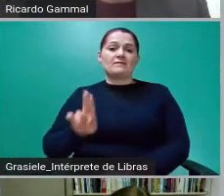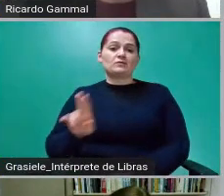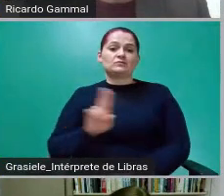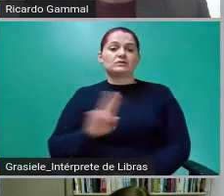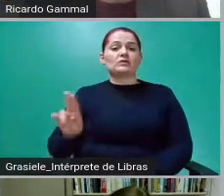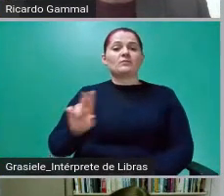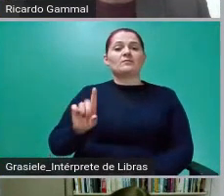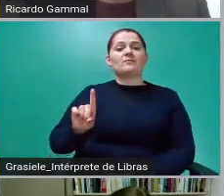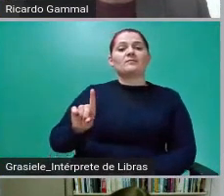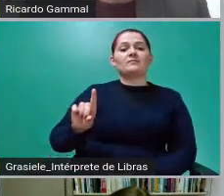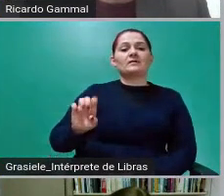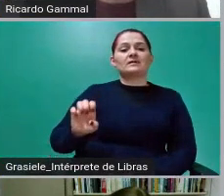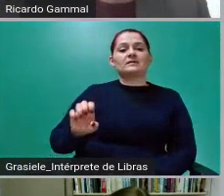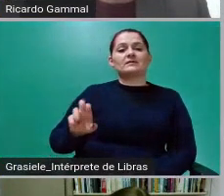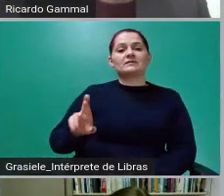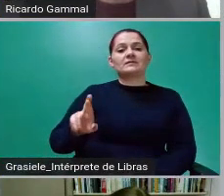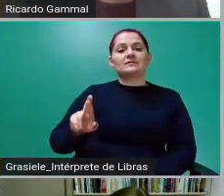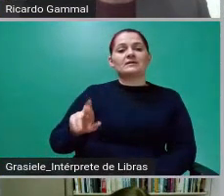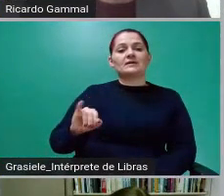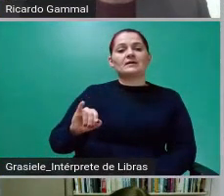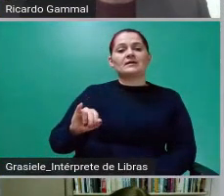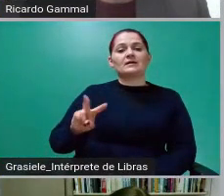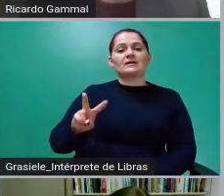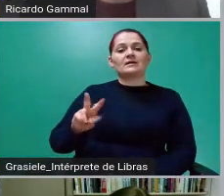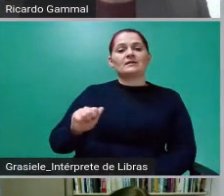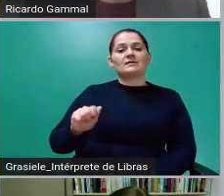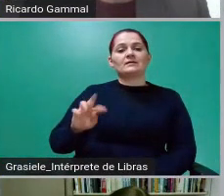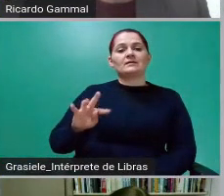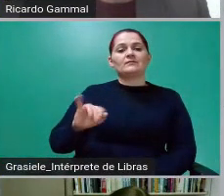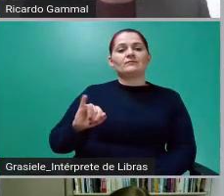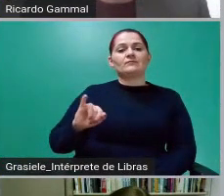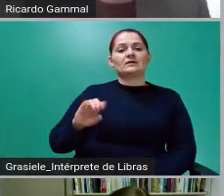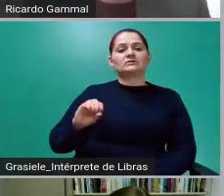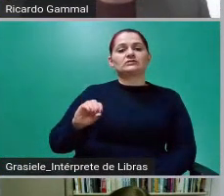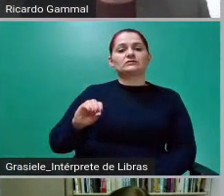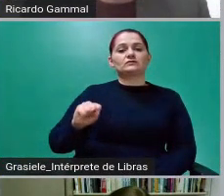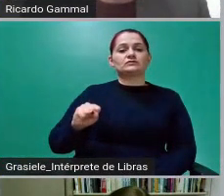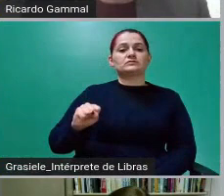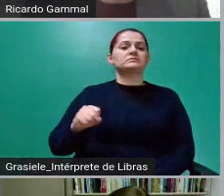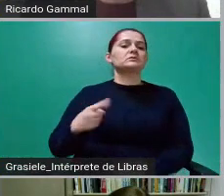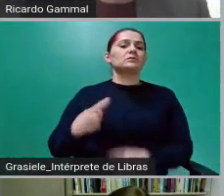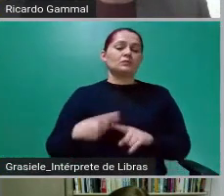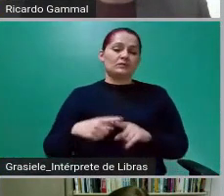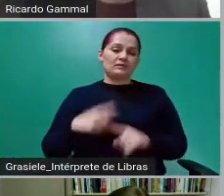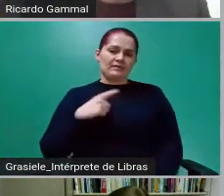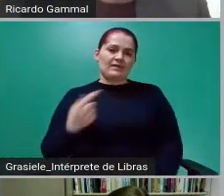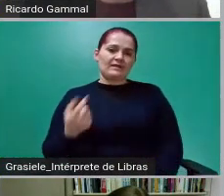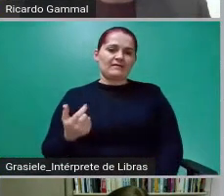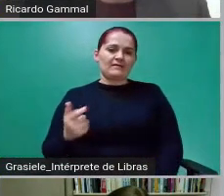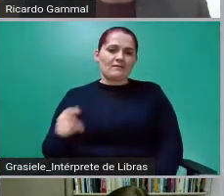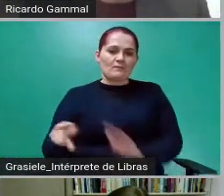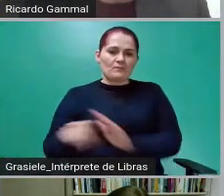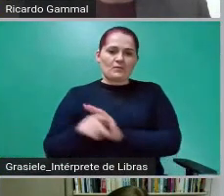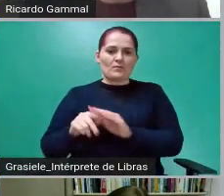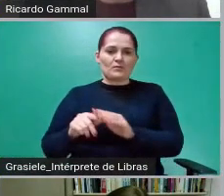Então, essa operação pega lá um volume de ativos, transforma em novos títulos,